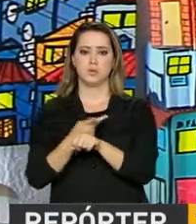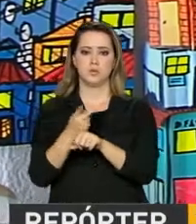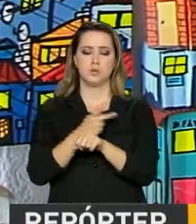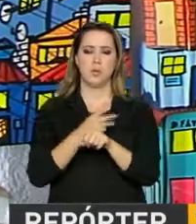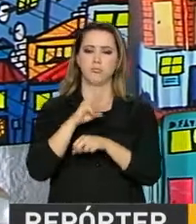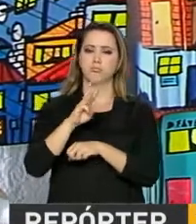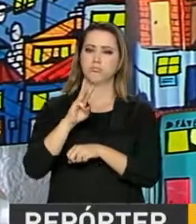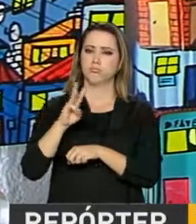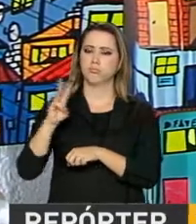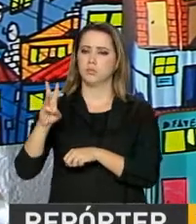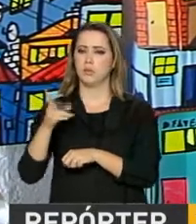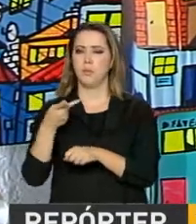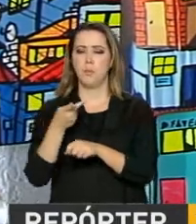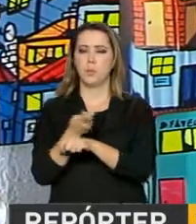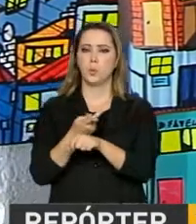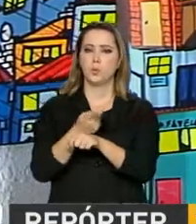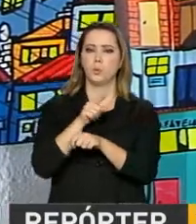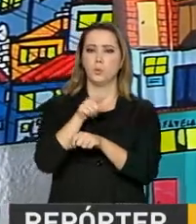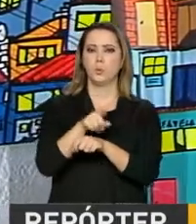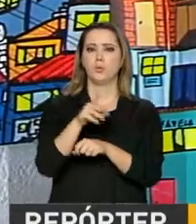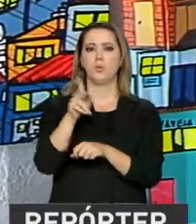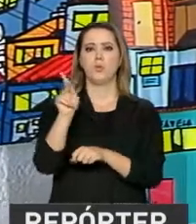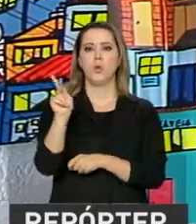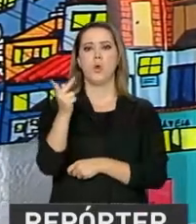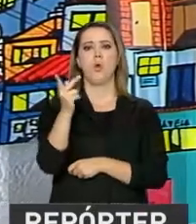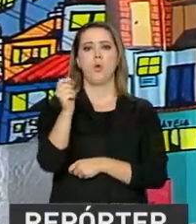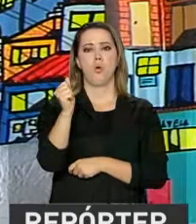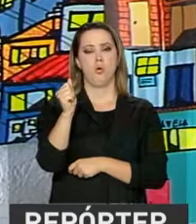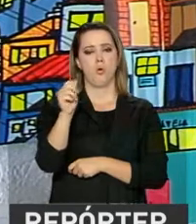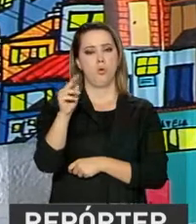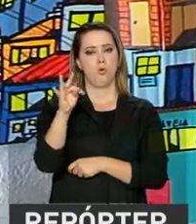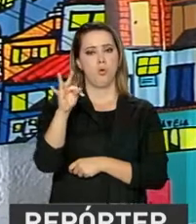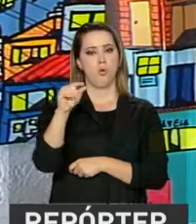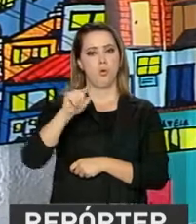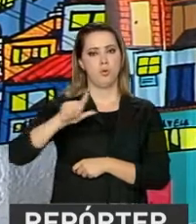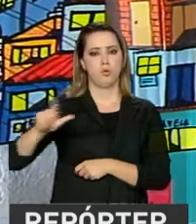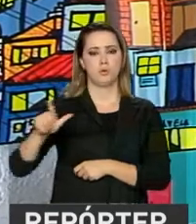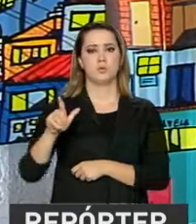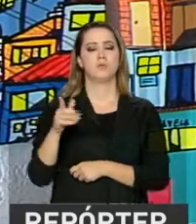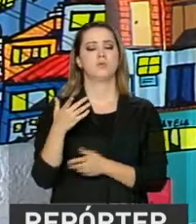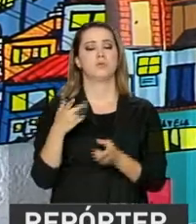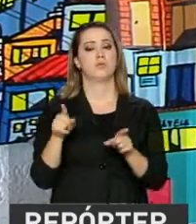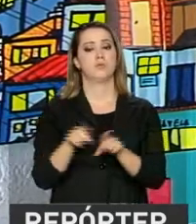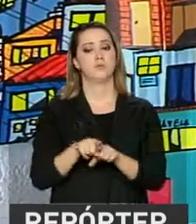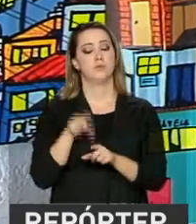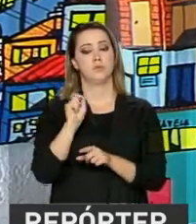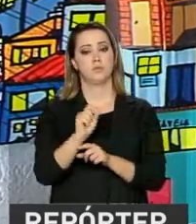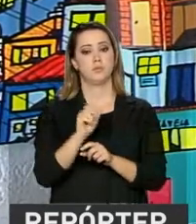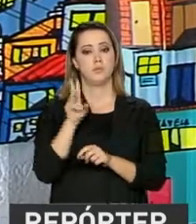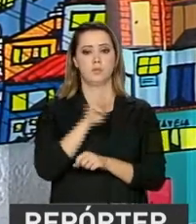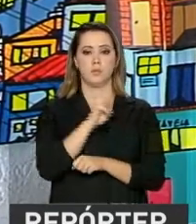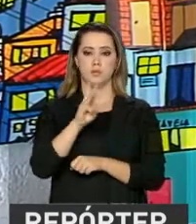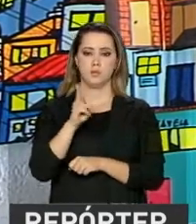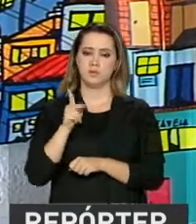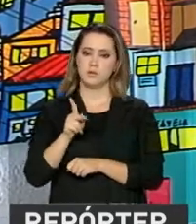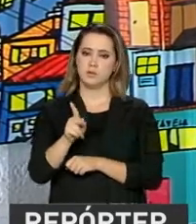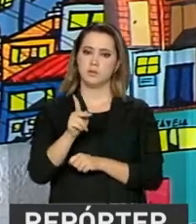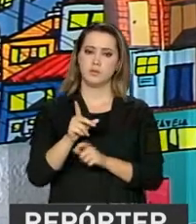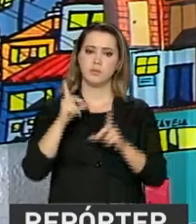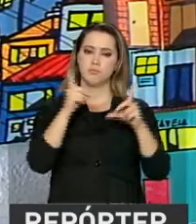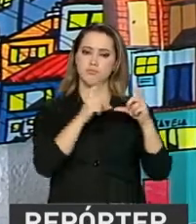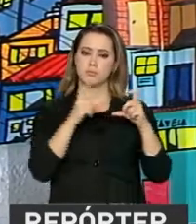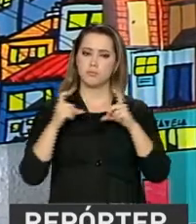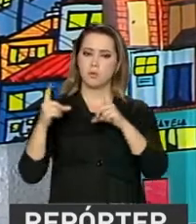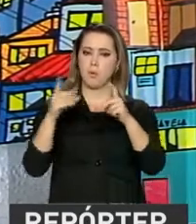canais que o pessoal procura, procura hotéis. E é aquela coisa, né? No site a gente sempre coloca as